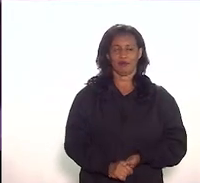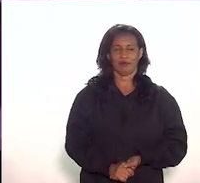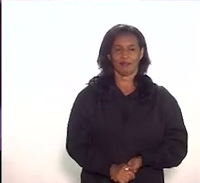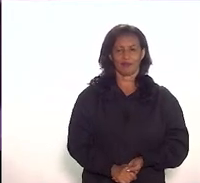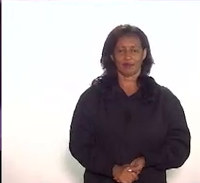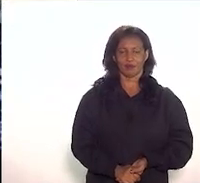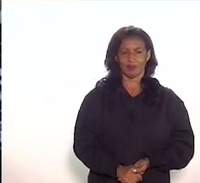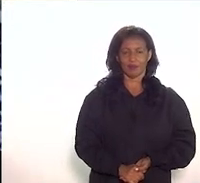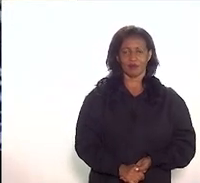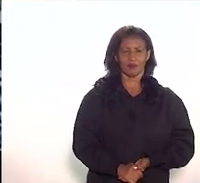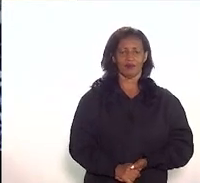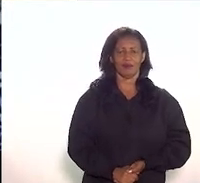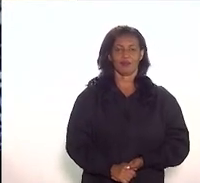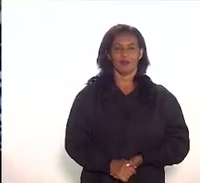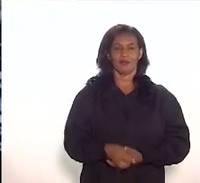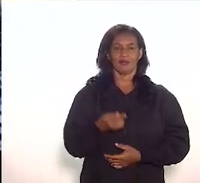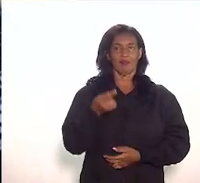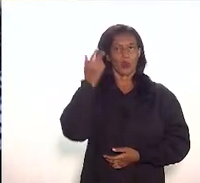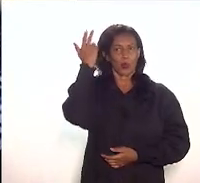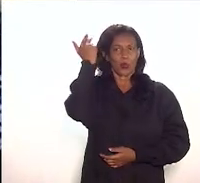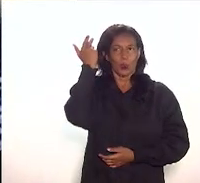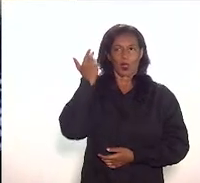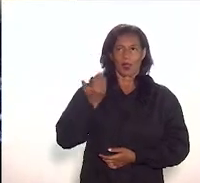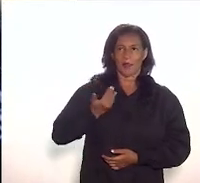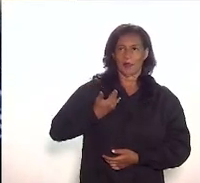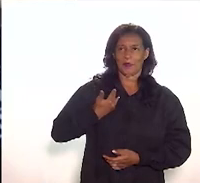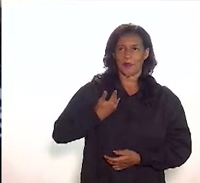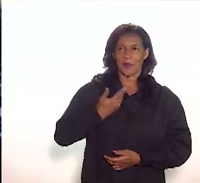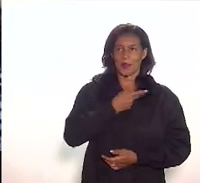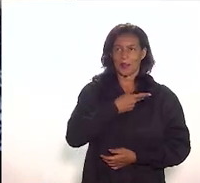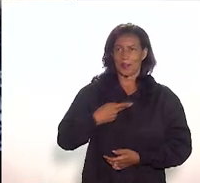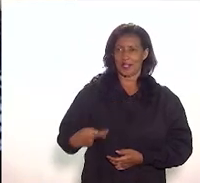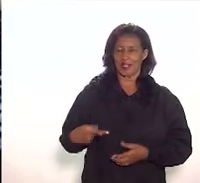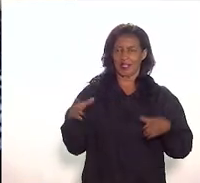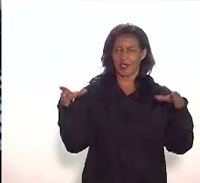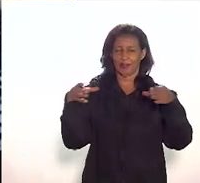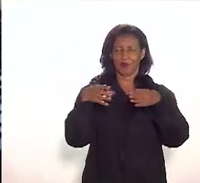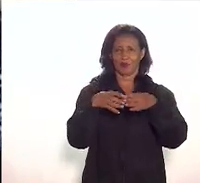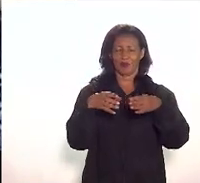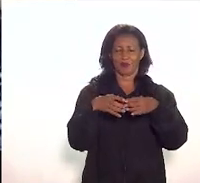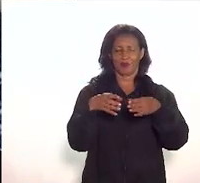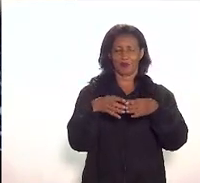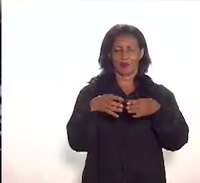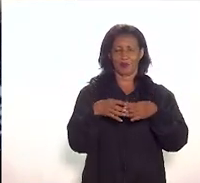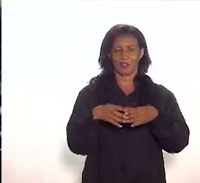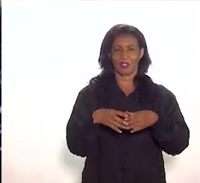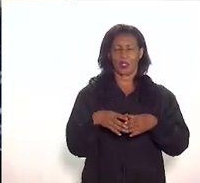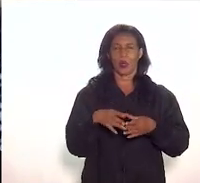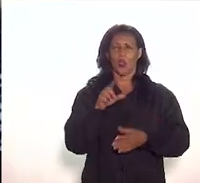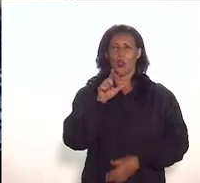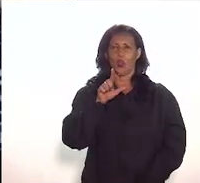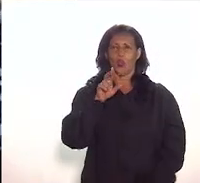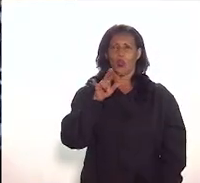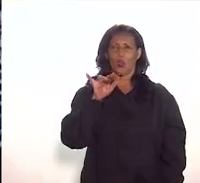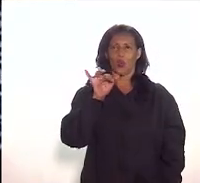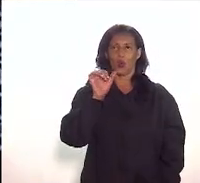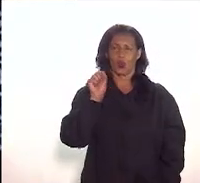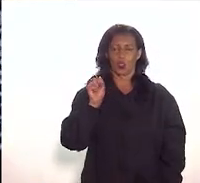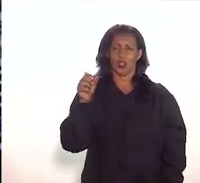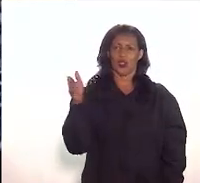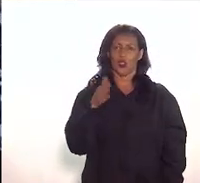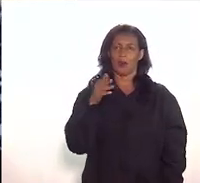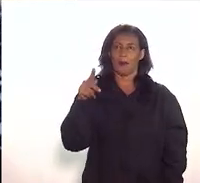querido amigo Eliomar Coelho presidente desta sessão querido deputado Luiz Paulo ao saudá-los eu